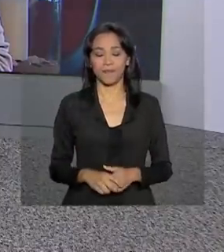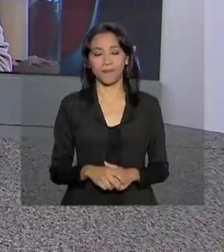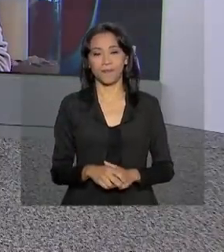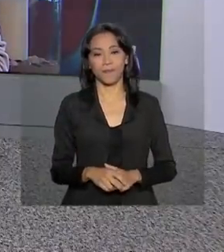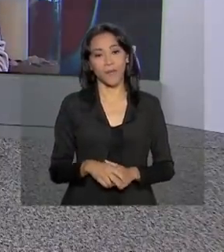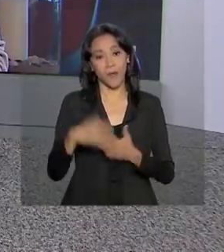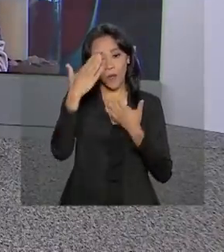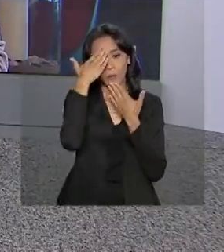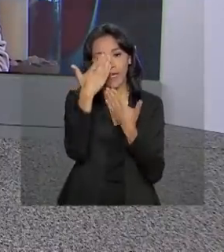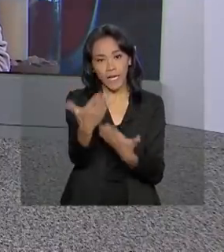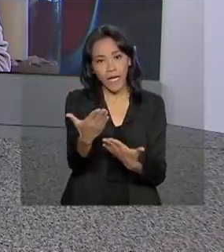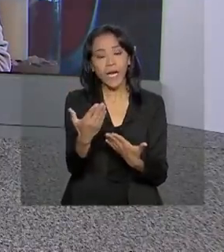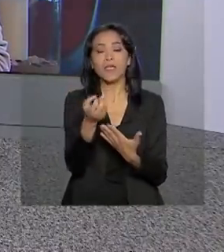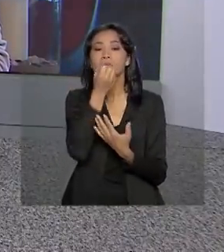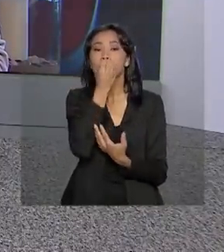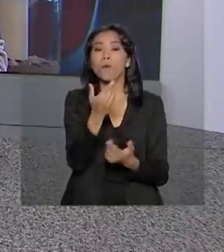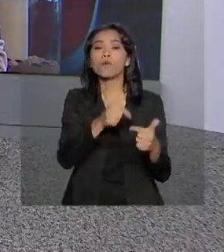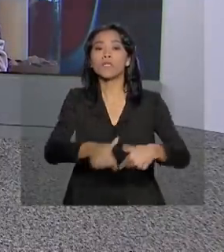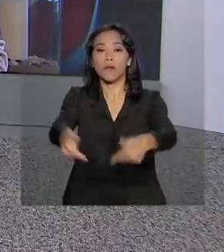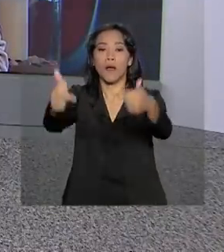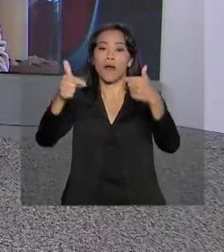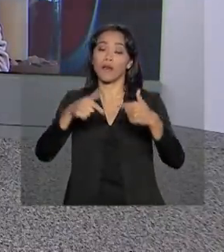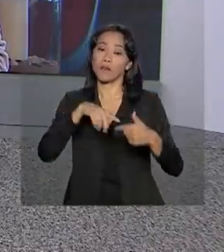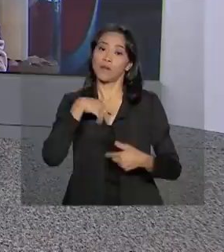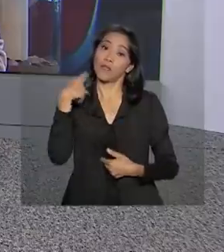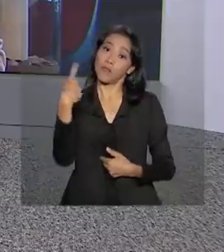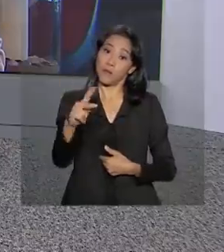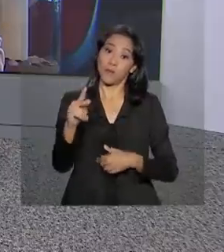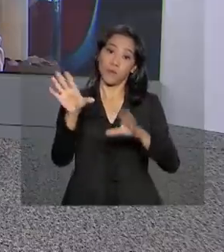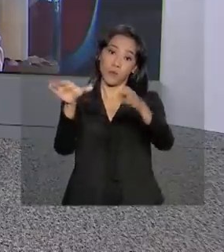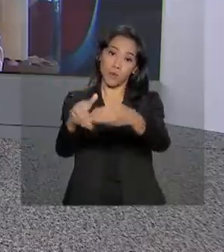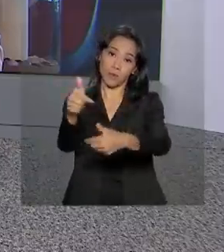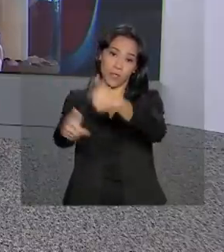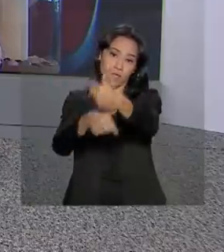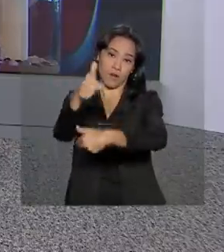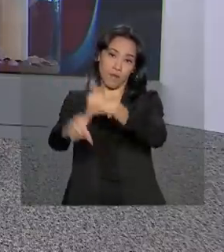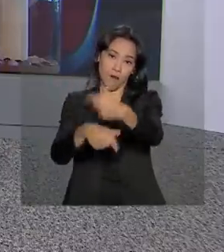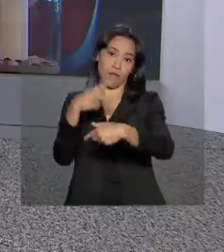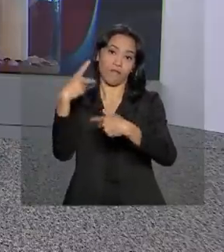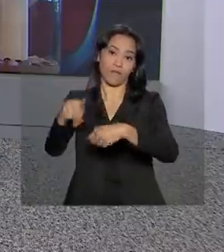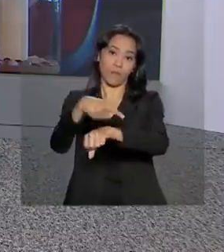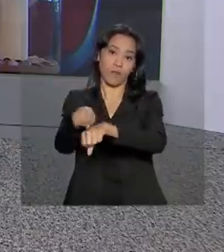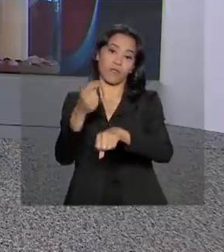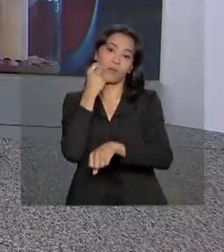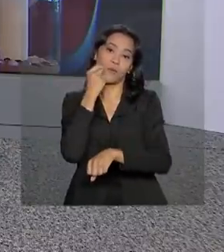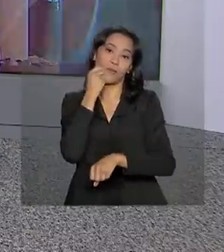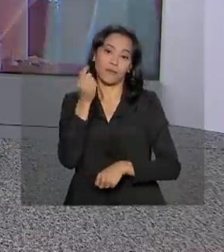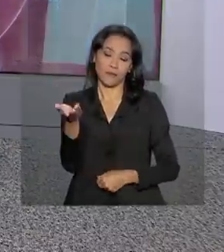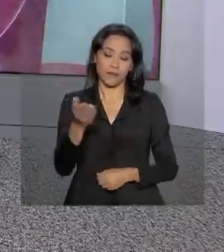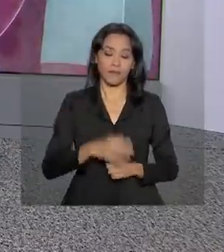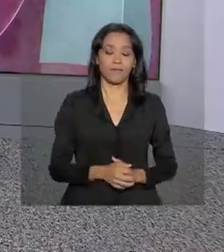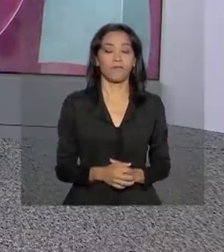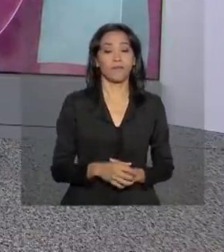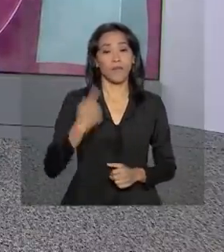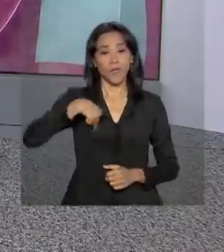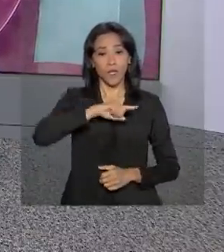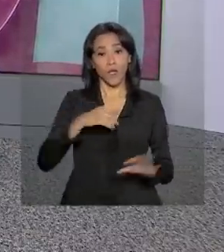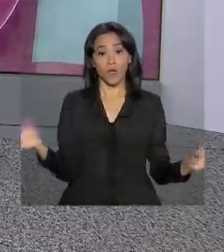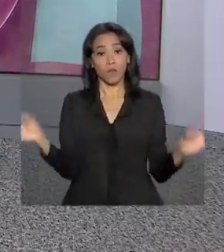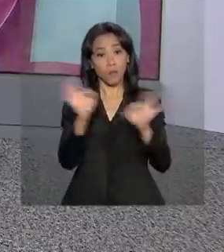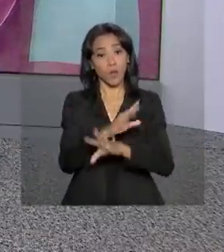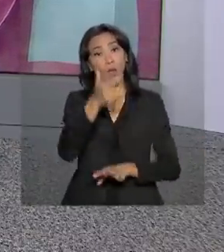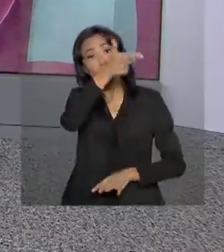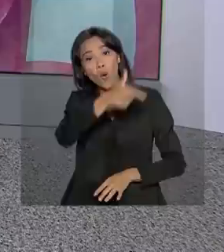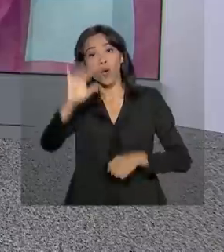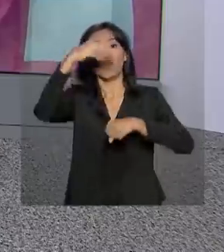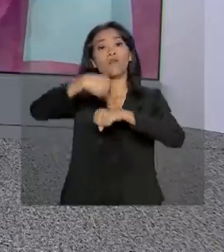Muito obrigado, Daniele. Bom trabalho para você e para a nossa equipe ainda, Voz na Suíça. E nós ficamos por aqui.